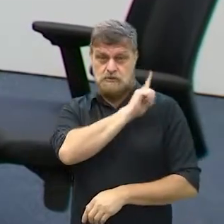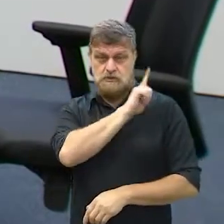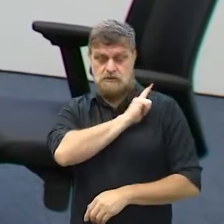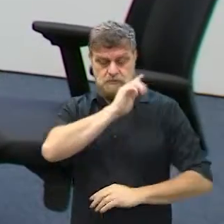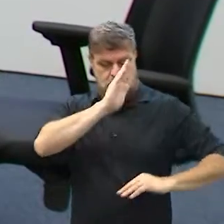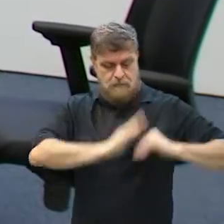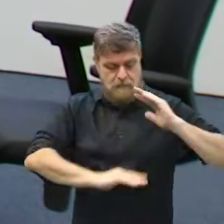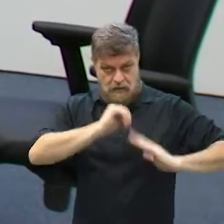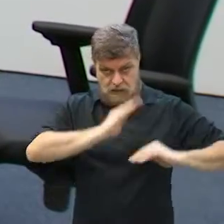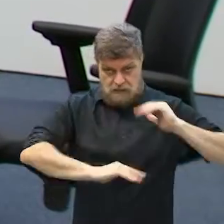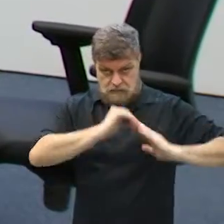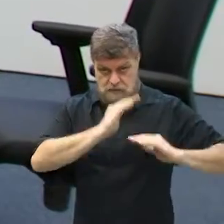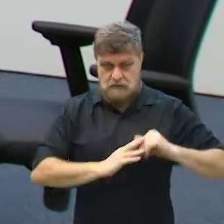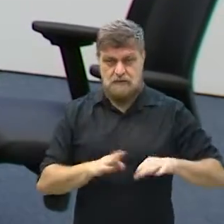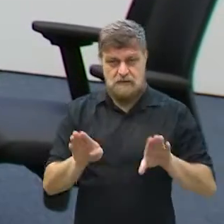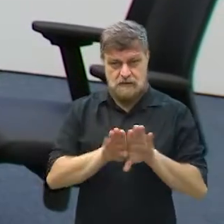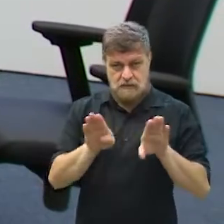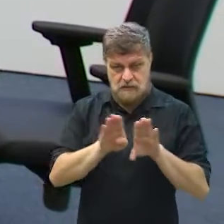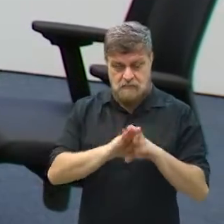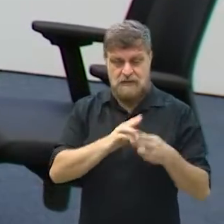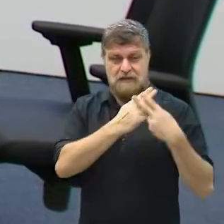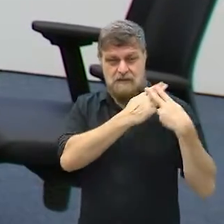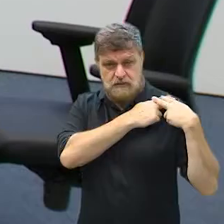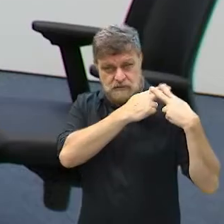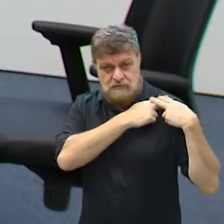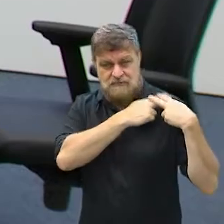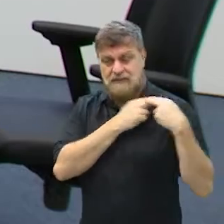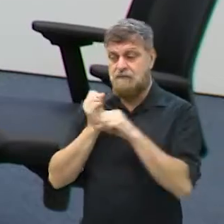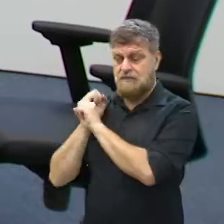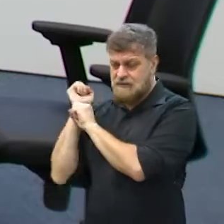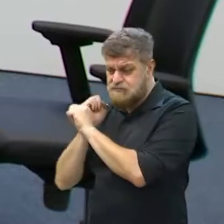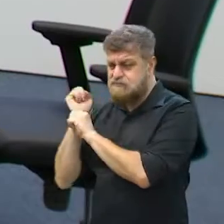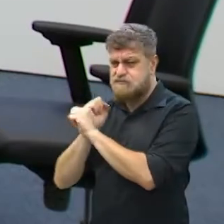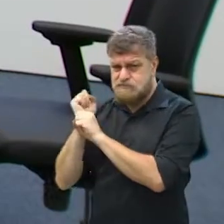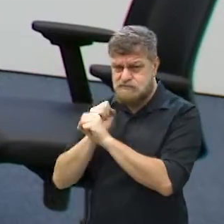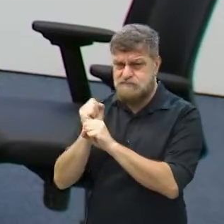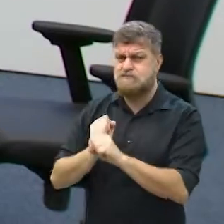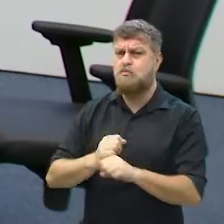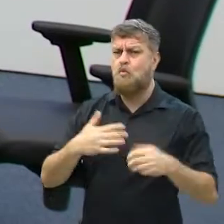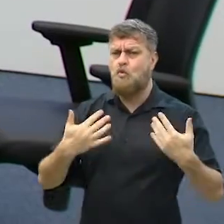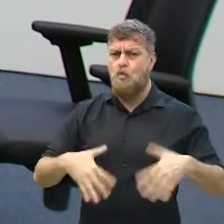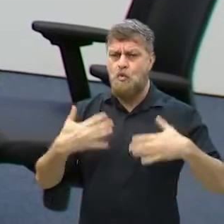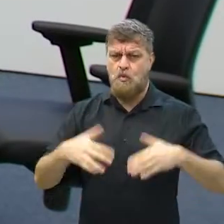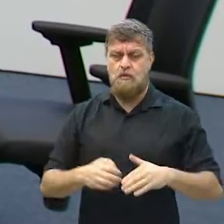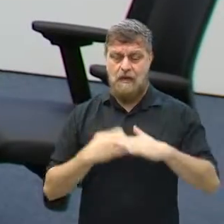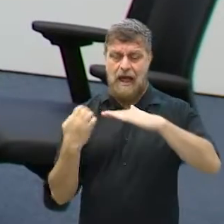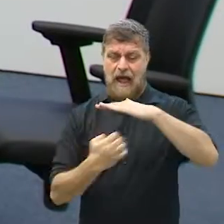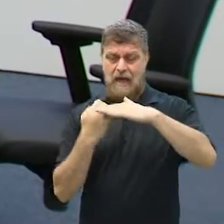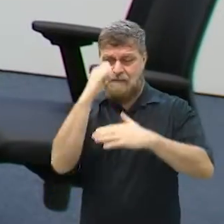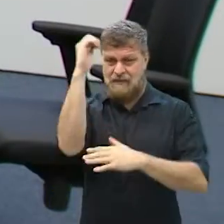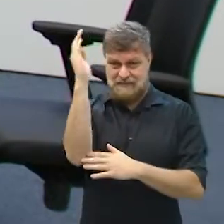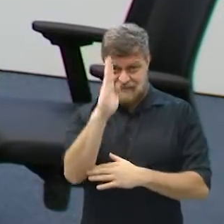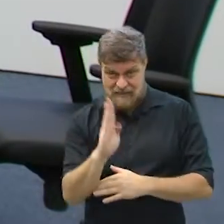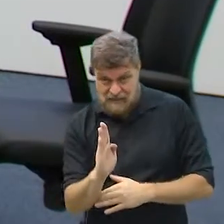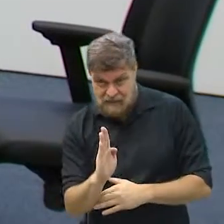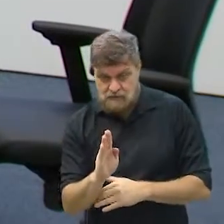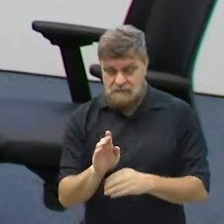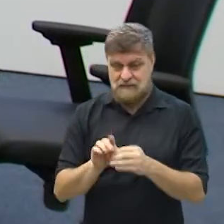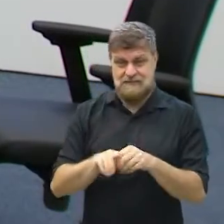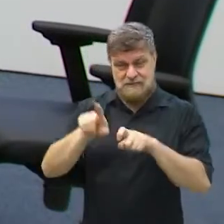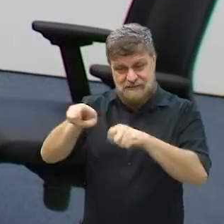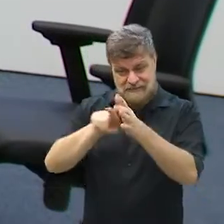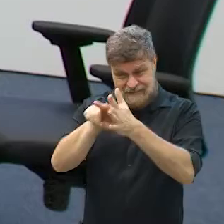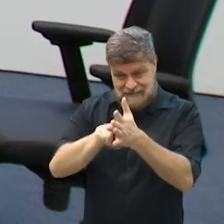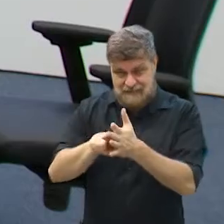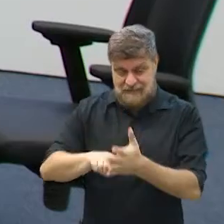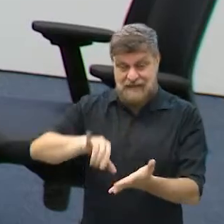na vida prática, comandando há alguns anos e por muito tempo a Embrapa Territorial, que fica na